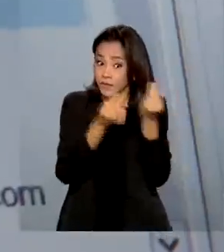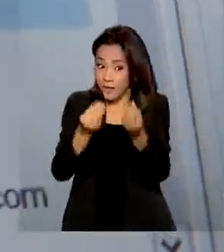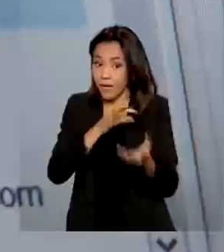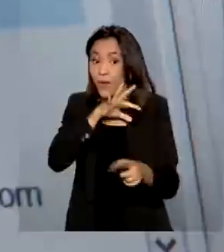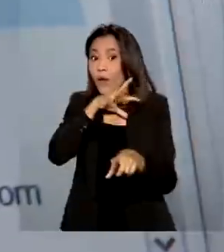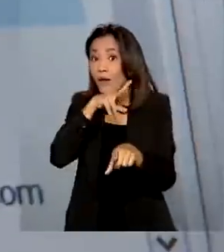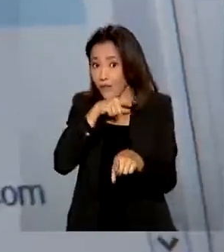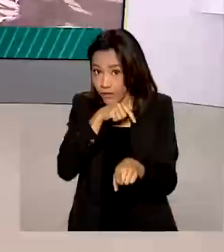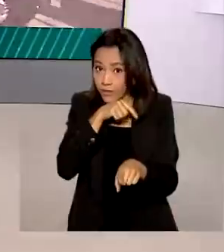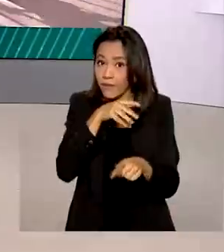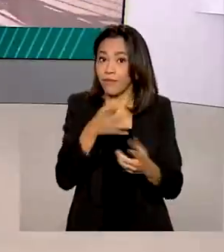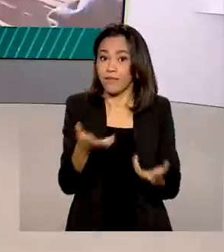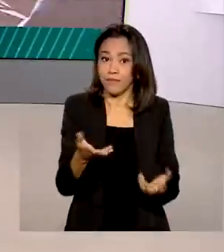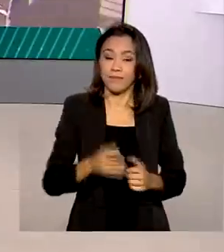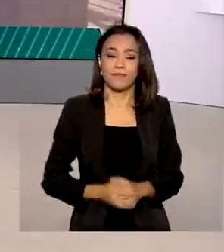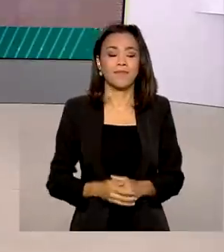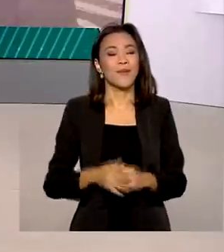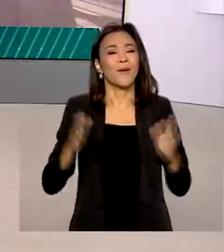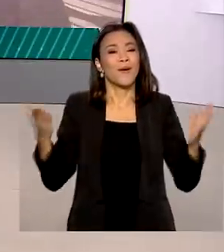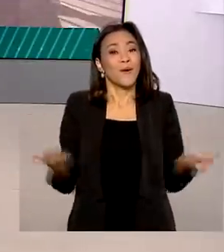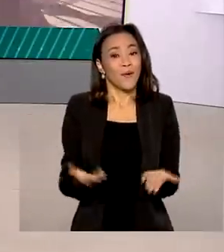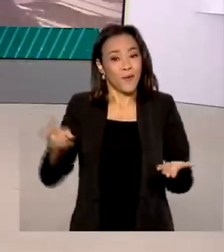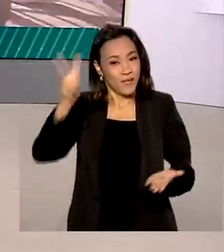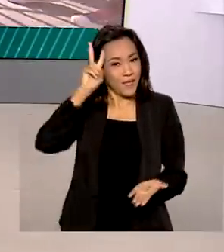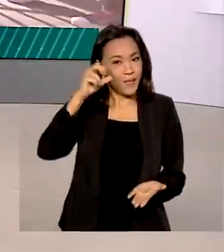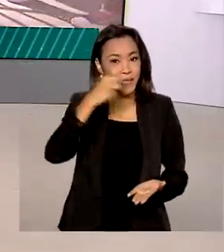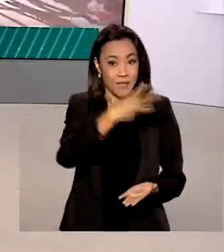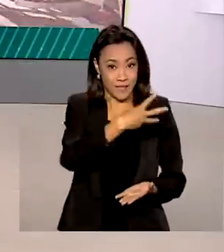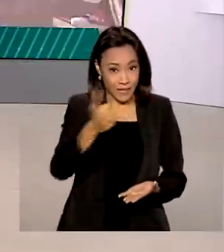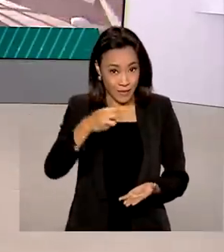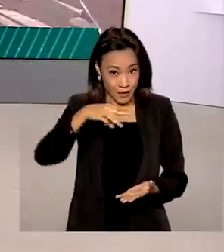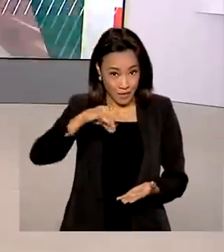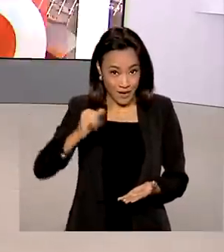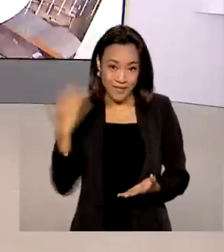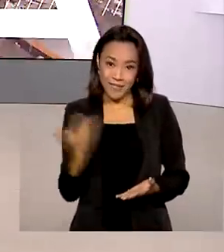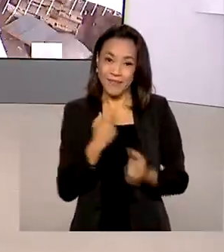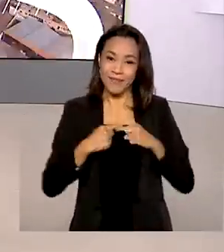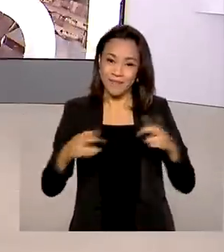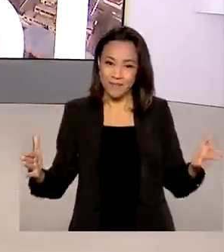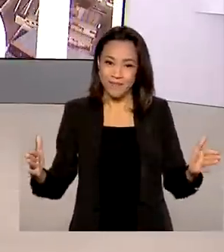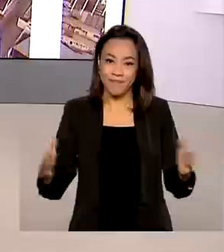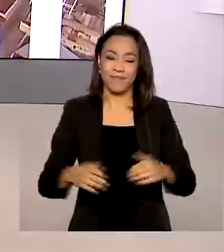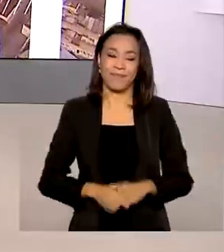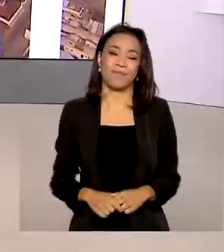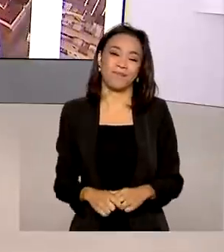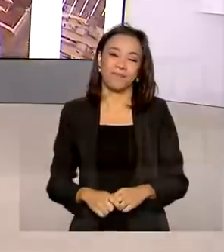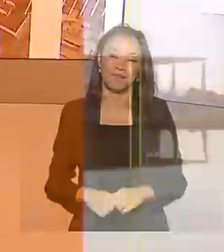Imposto de Renda. Segunda-feira, 31 de maio, Brasil em dia está no ar.